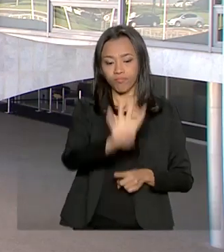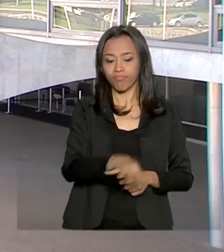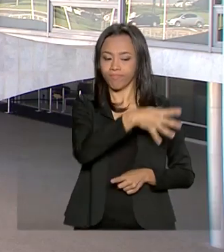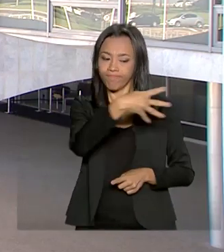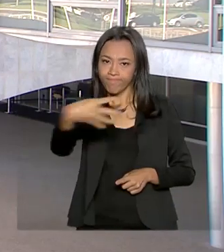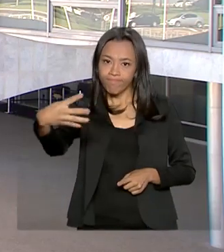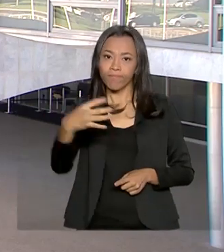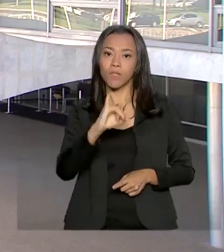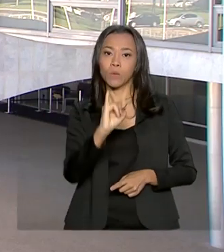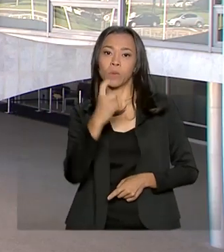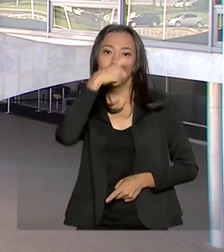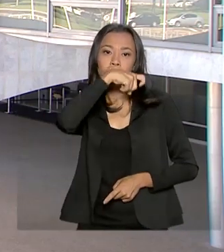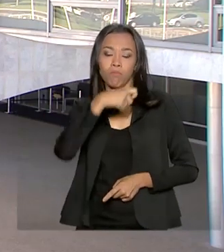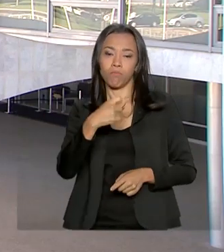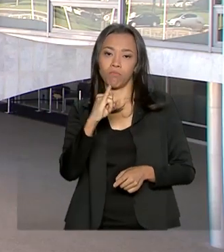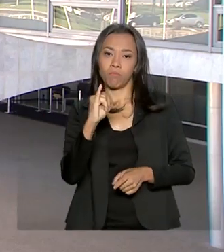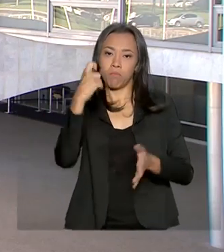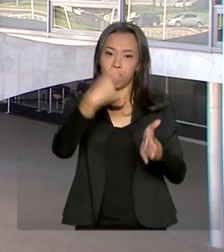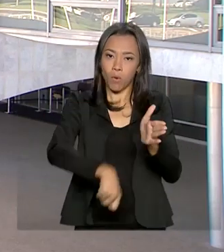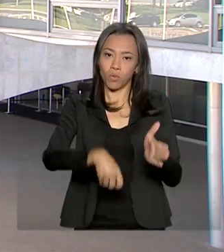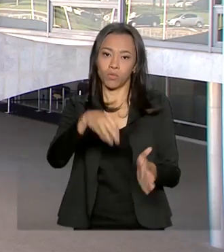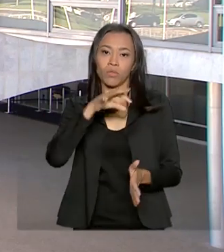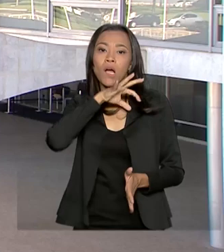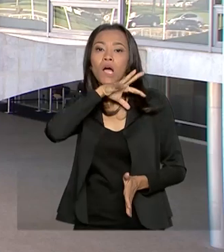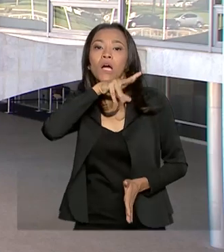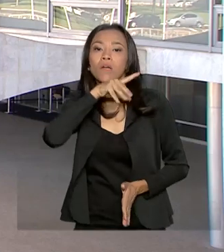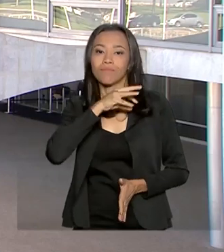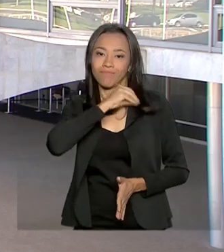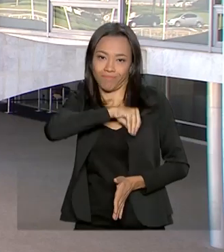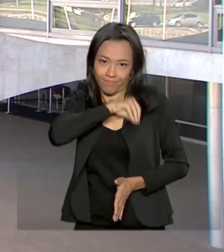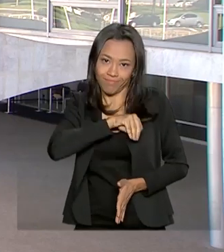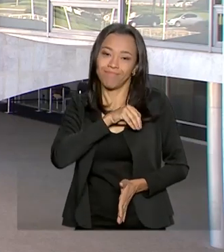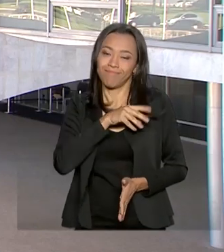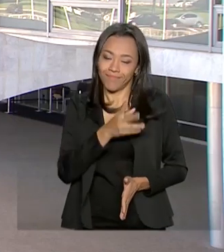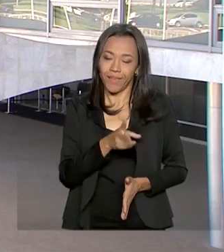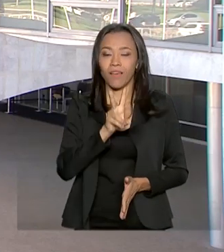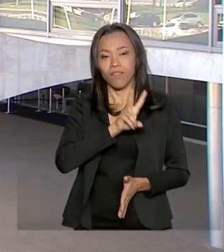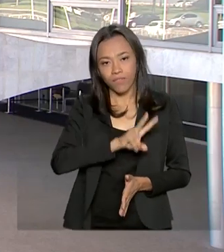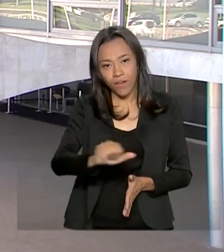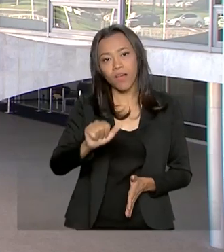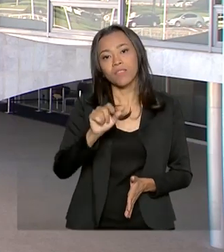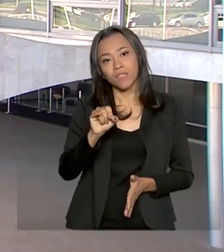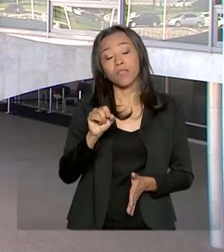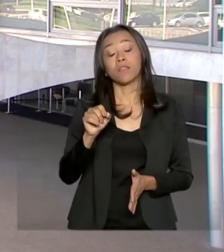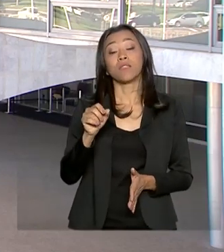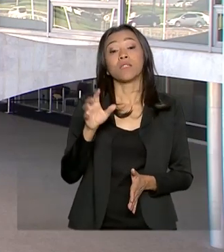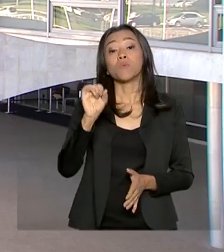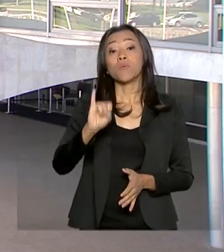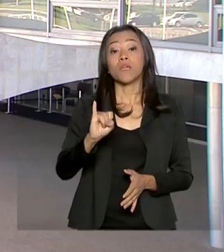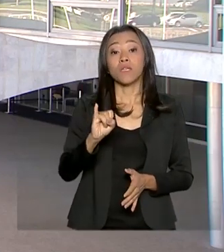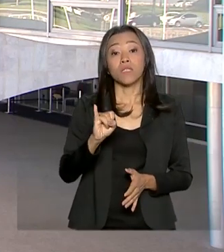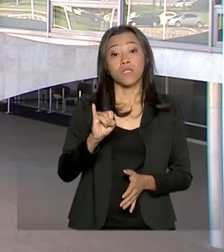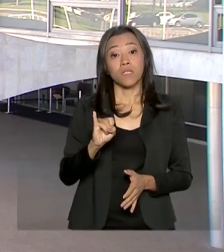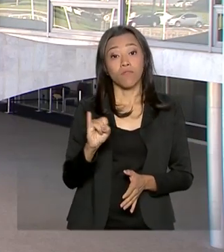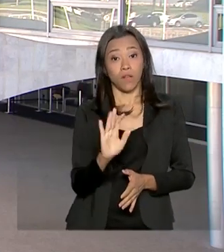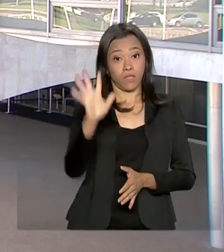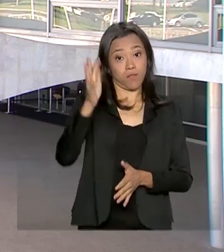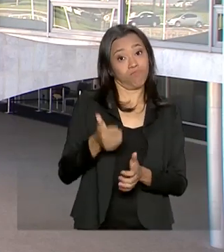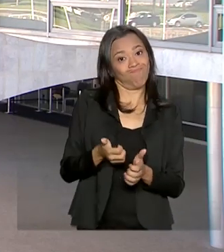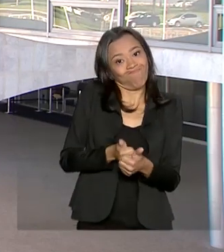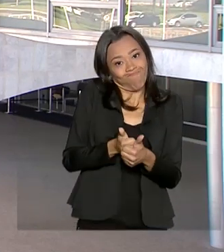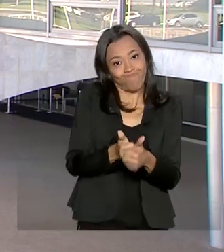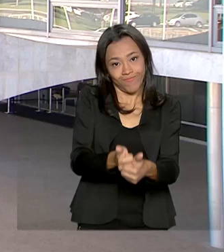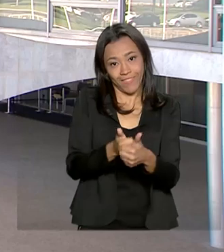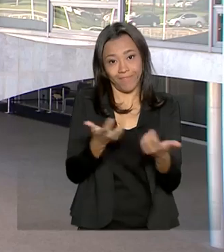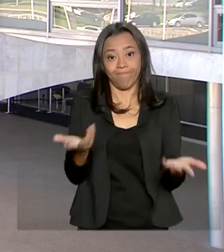Imposto de Renda para o ano que vem. Essa correção deve ser feita, no mínimo, com a inflação. Ainda, segundo o presidente, o governo